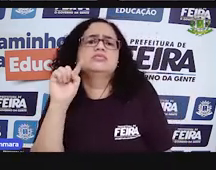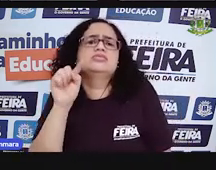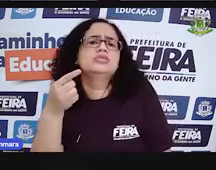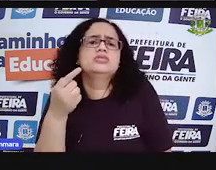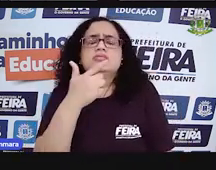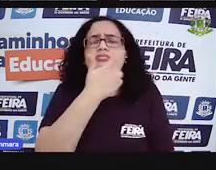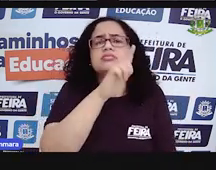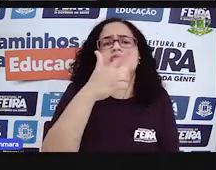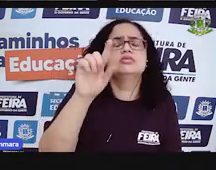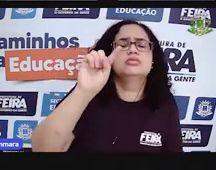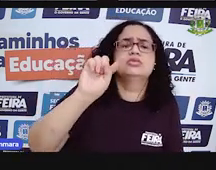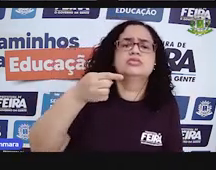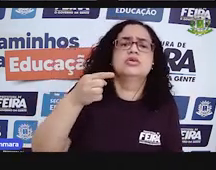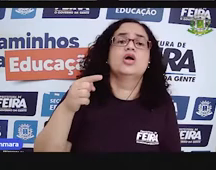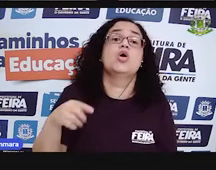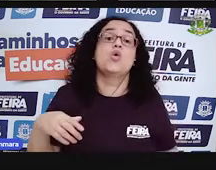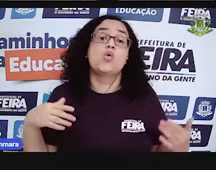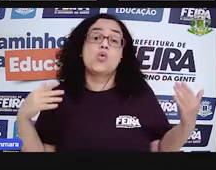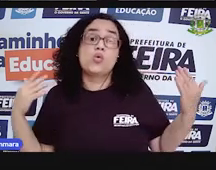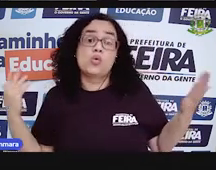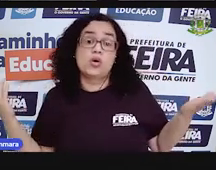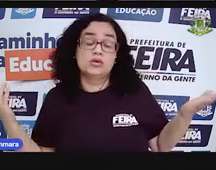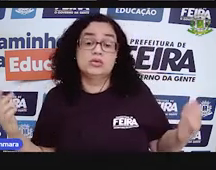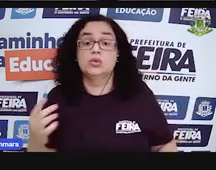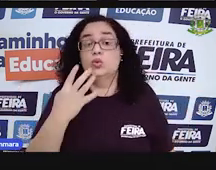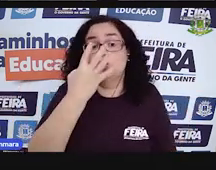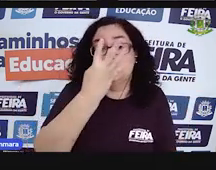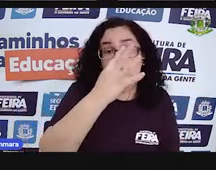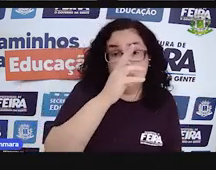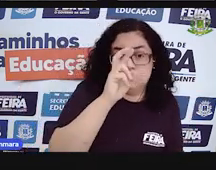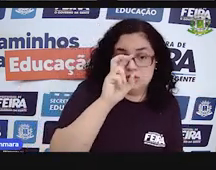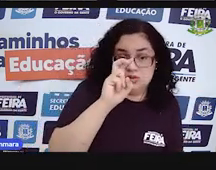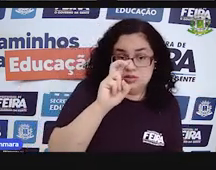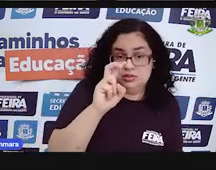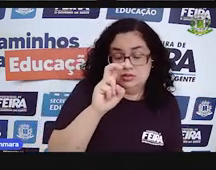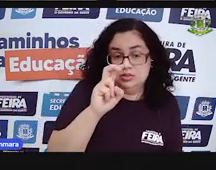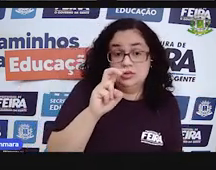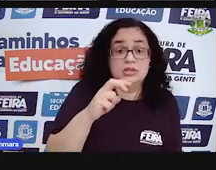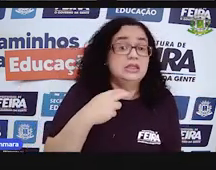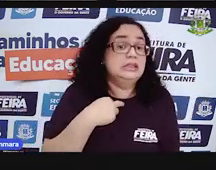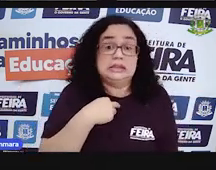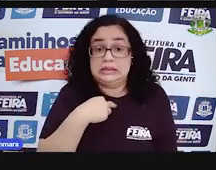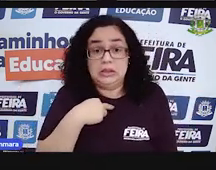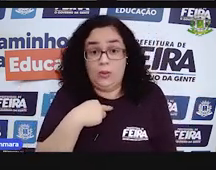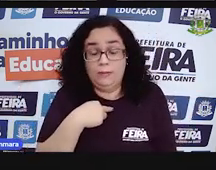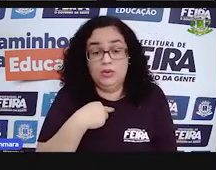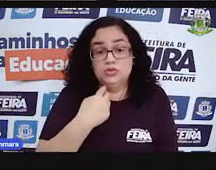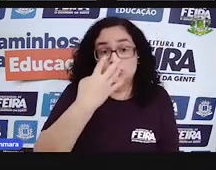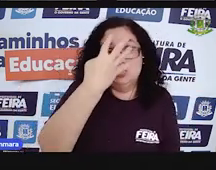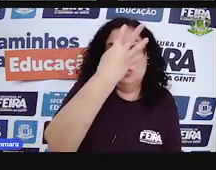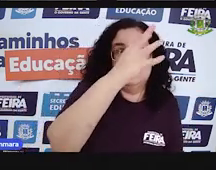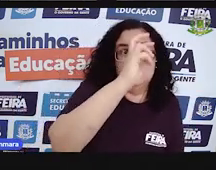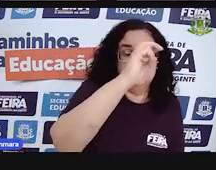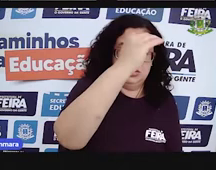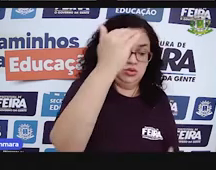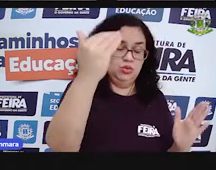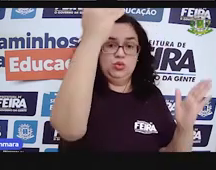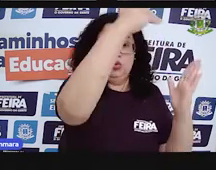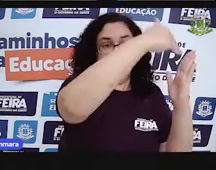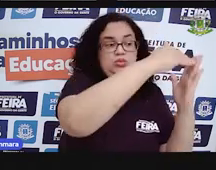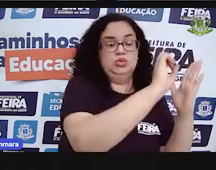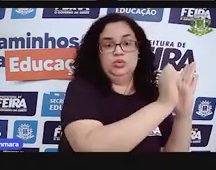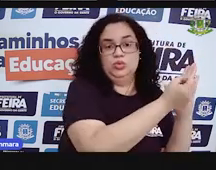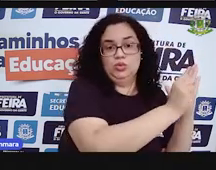Não tem vírgula. Então quando a gente bota aqui, o 45, a gente não pode botar o 45 aqui embaixo desse último 8.